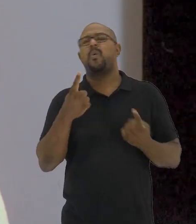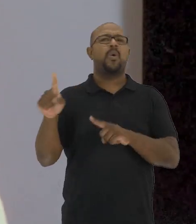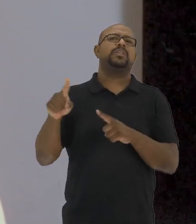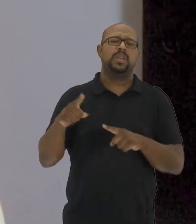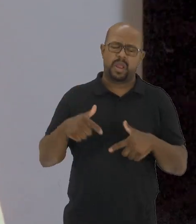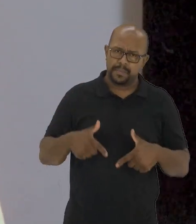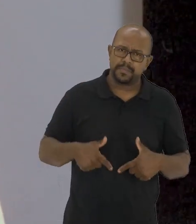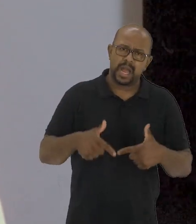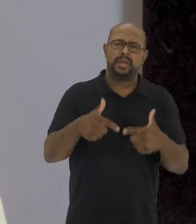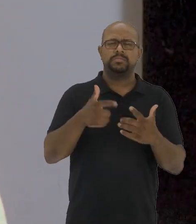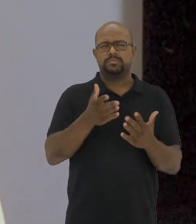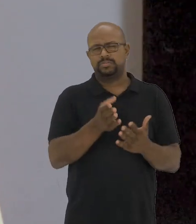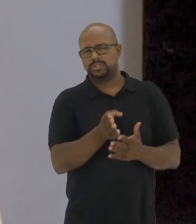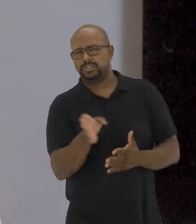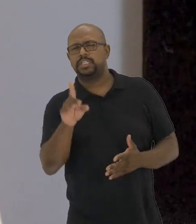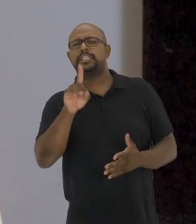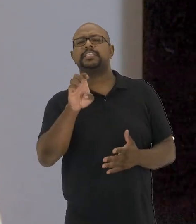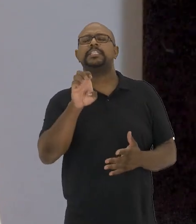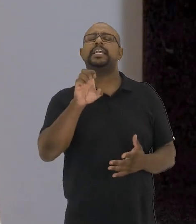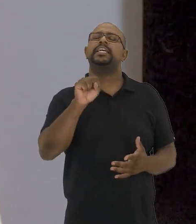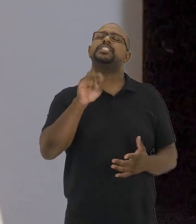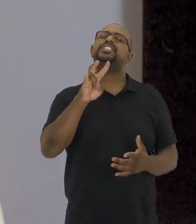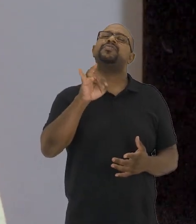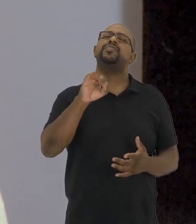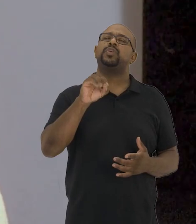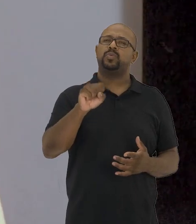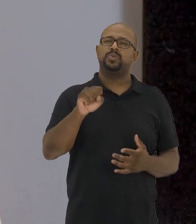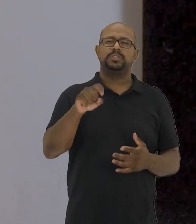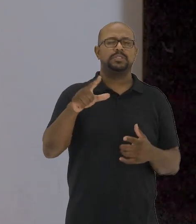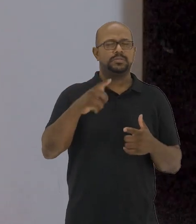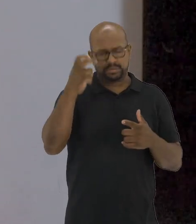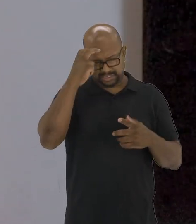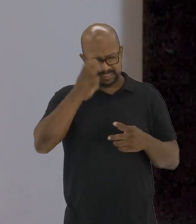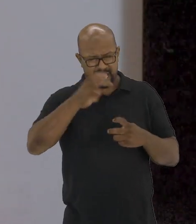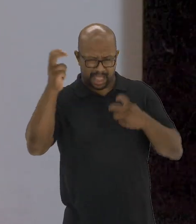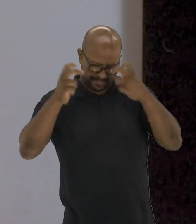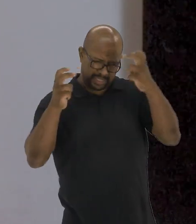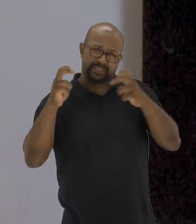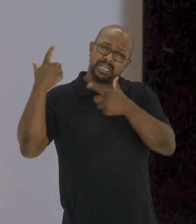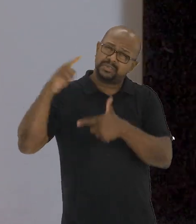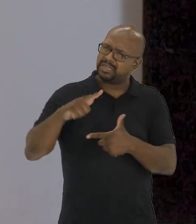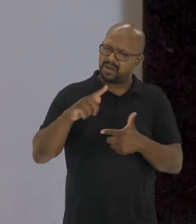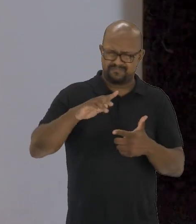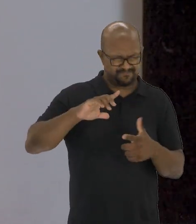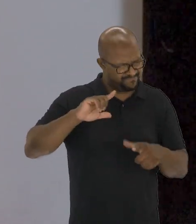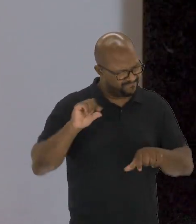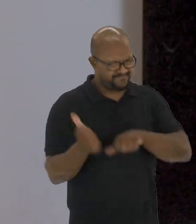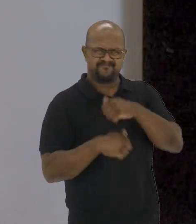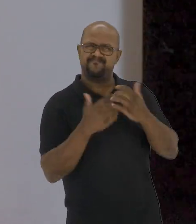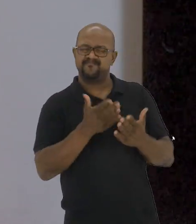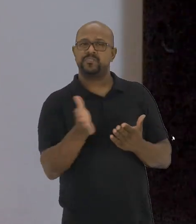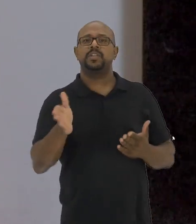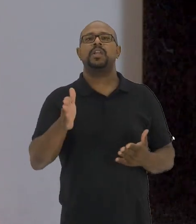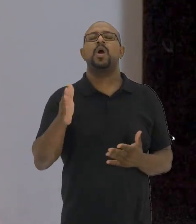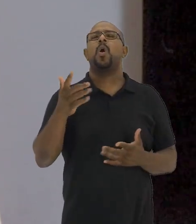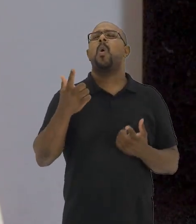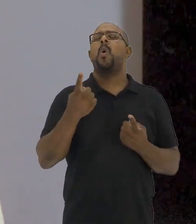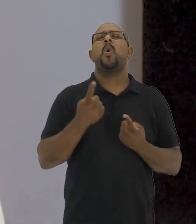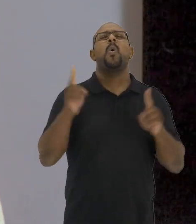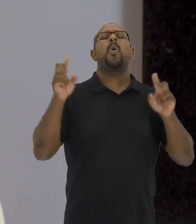contramão dessas relações, operam nos desvios e nas desvianças dos saberes tradicionais,